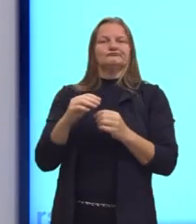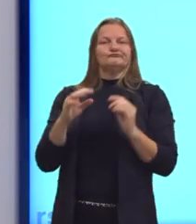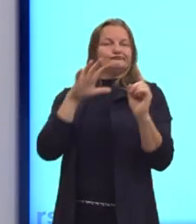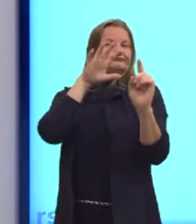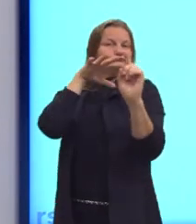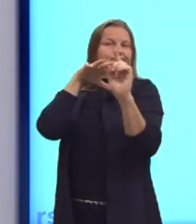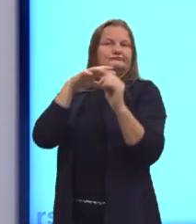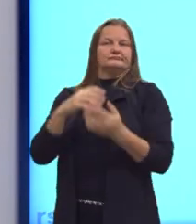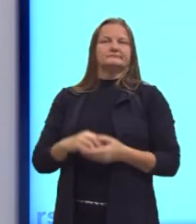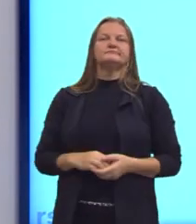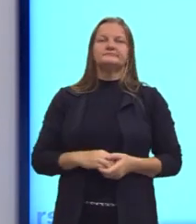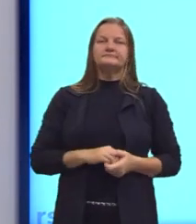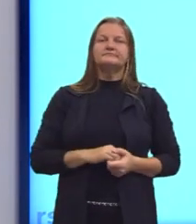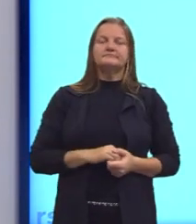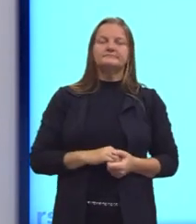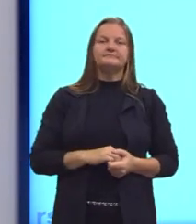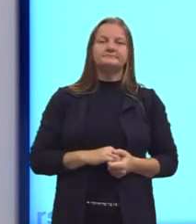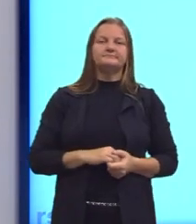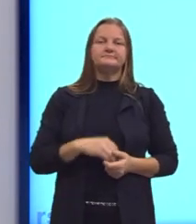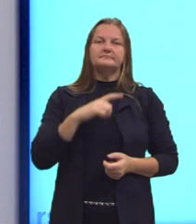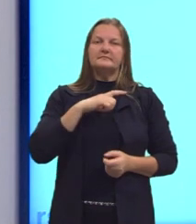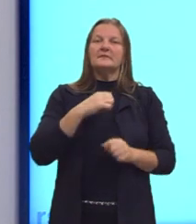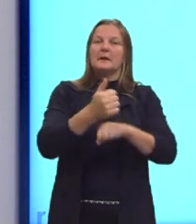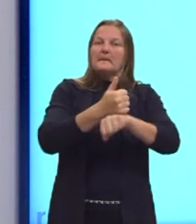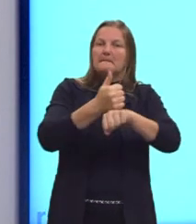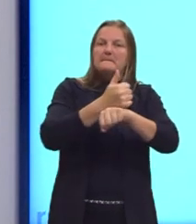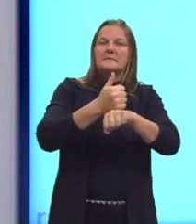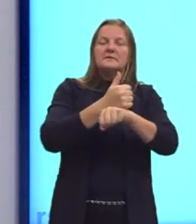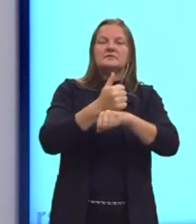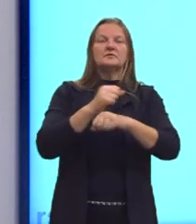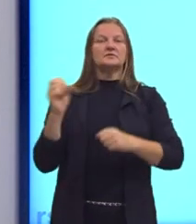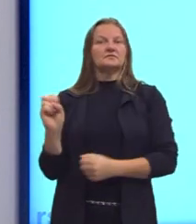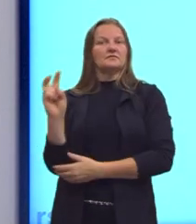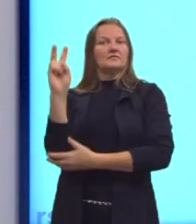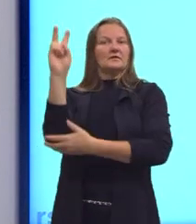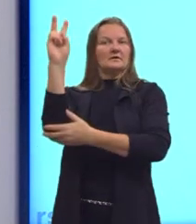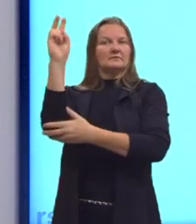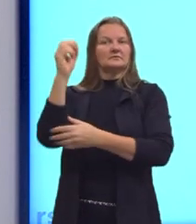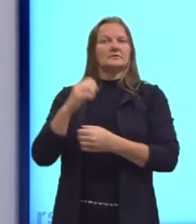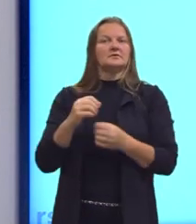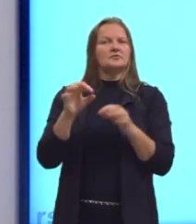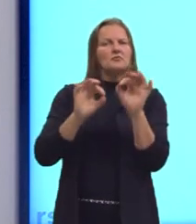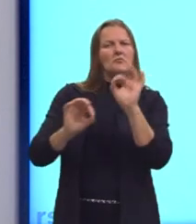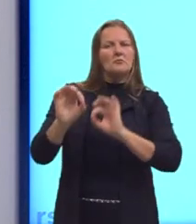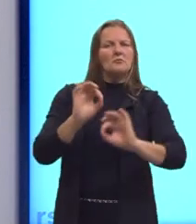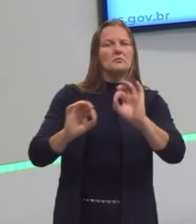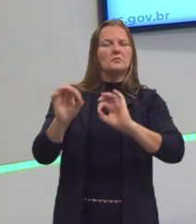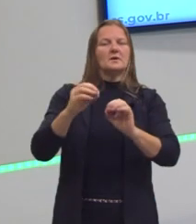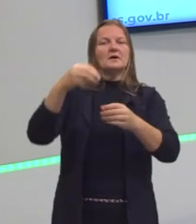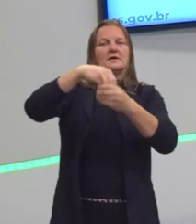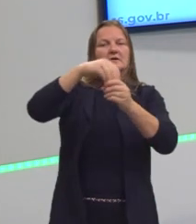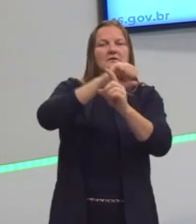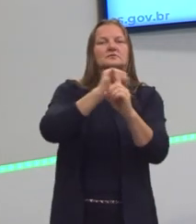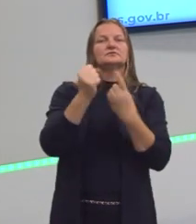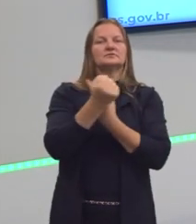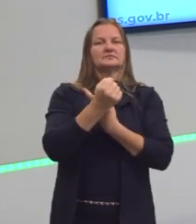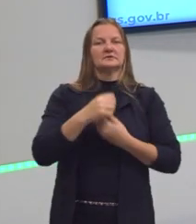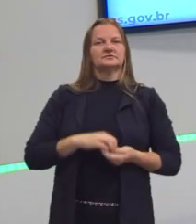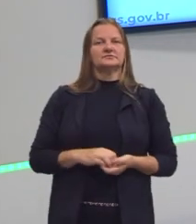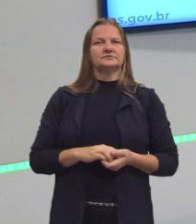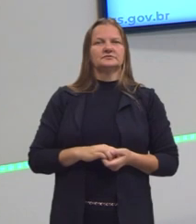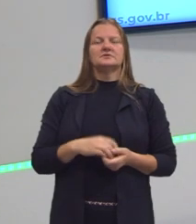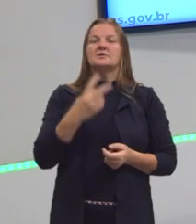profissões que estão mais bem articuladas. Lembra que ele via isso como um